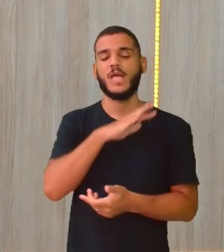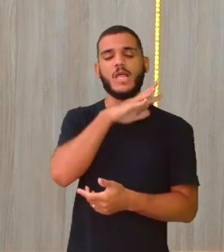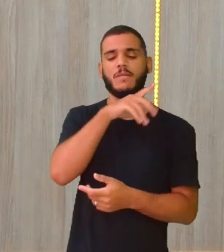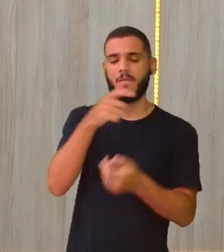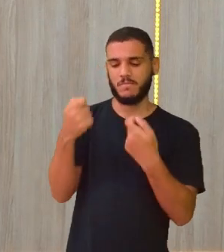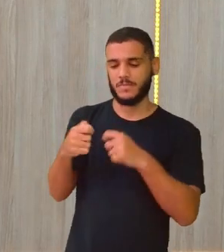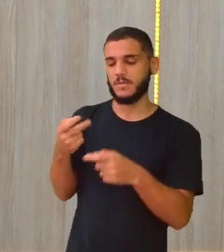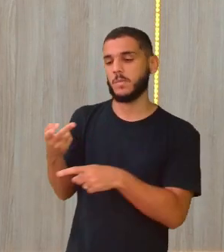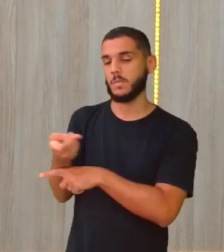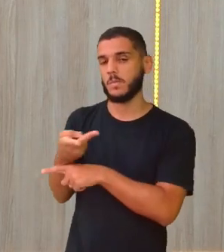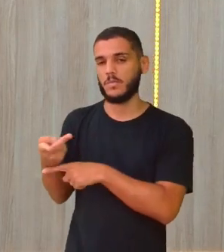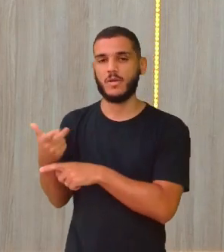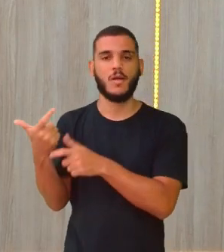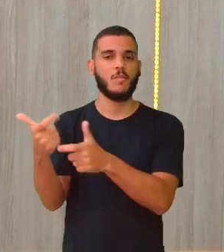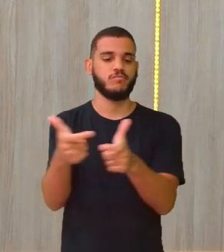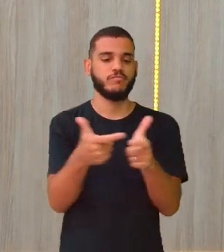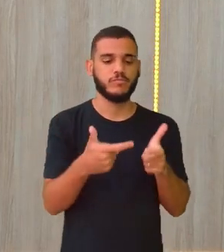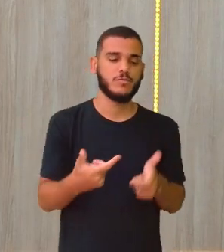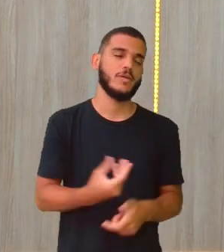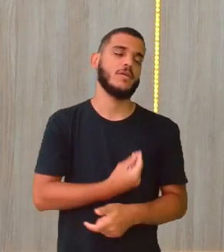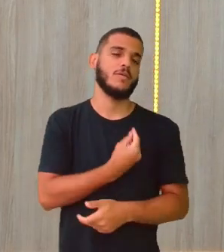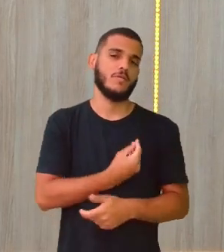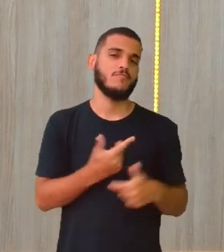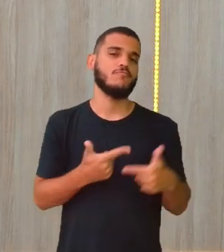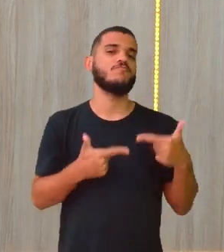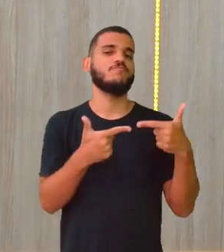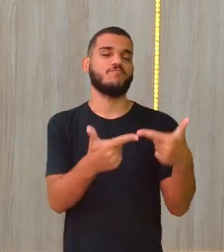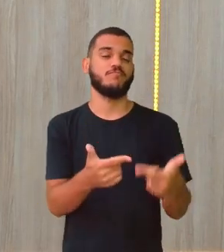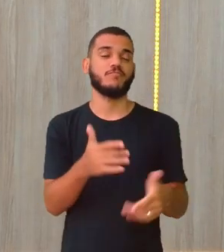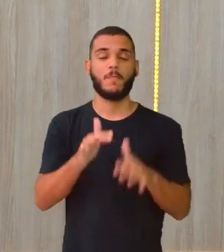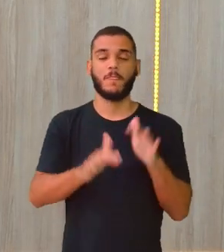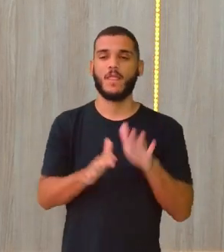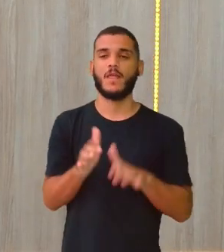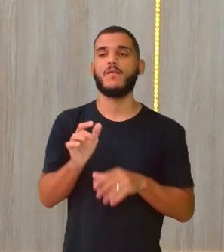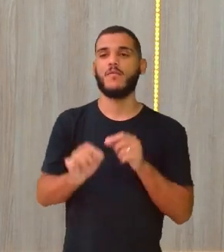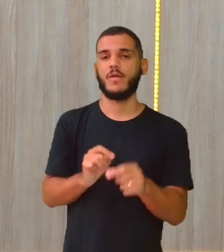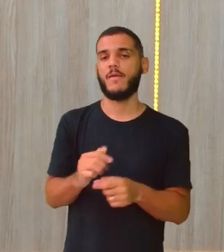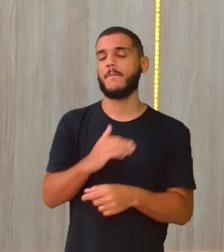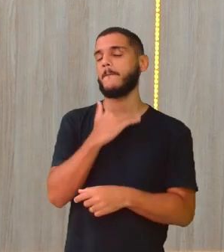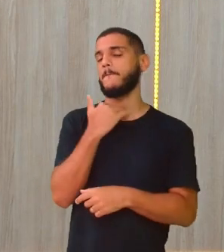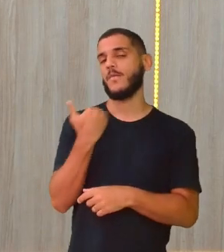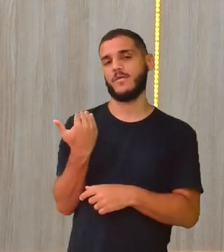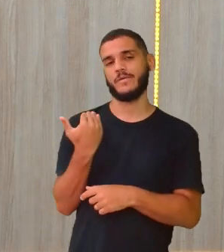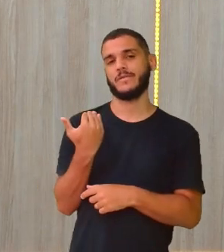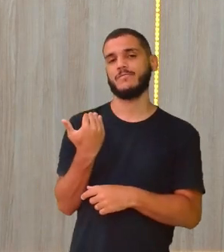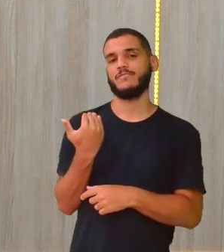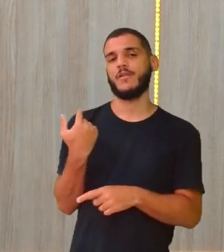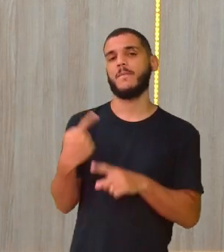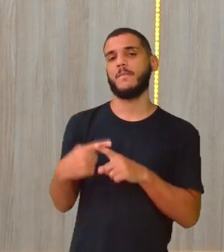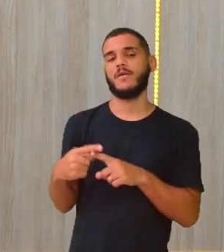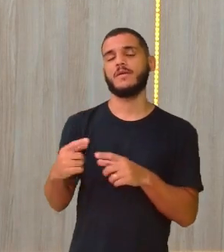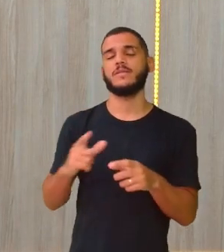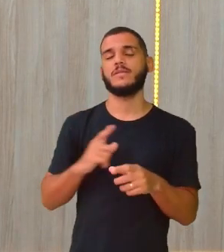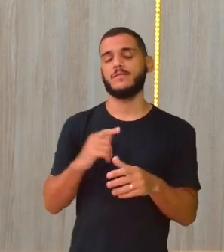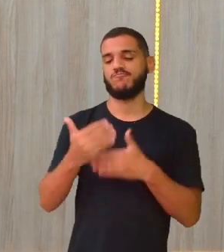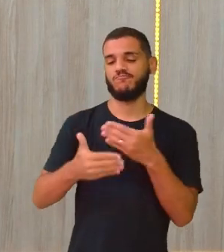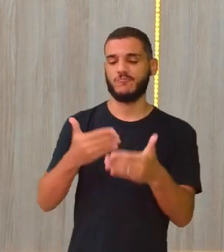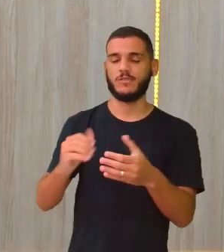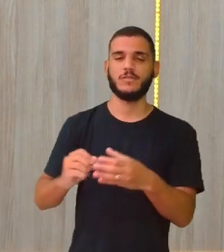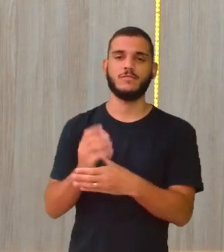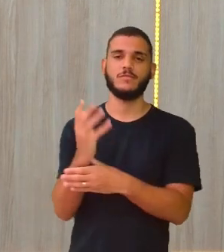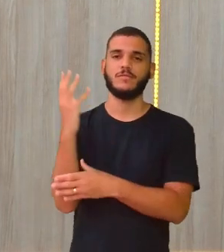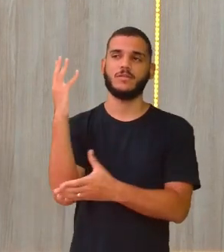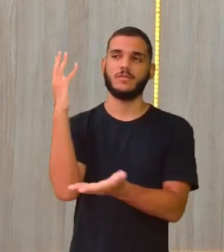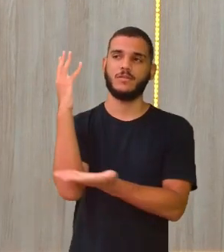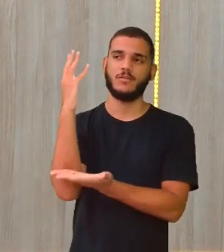ambientes para continuar a sua vida, né? E muitas vezes acabam também ceifando suas vidas nesse processozinho aqui.